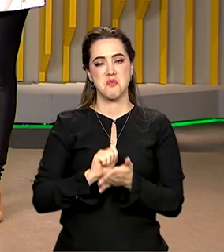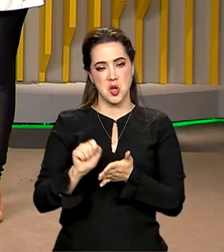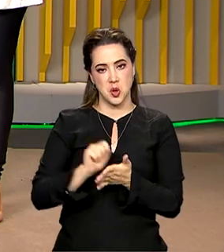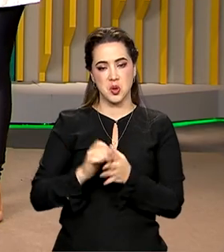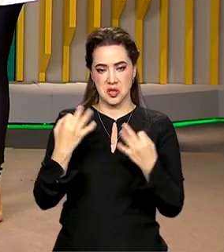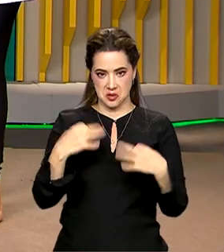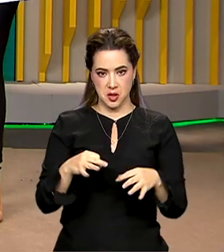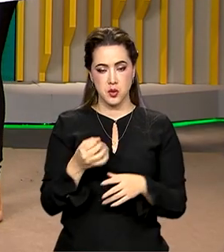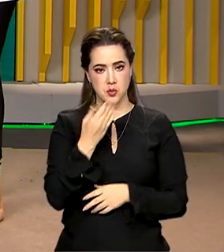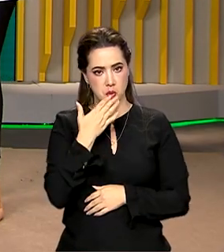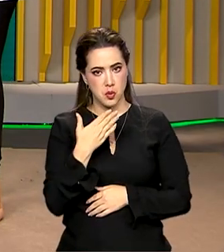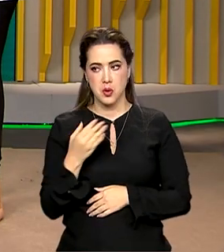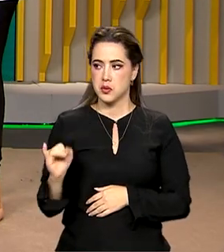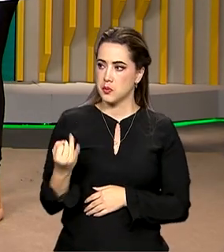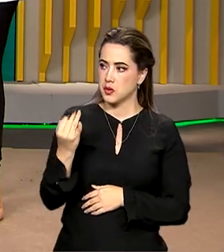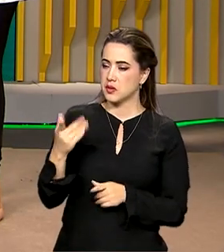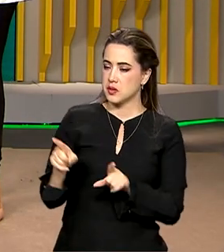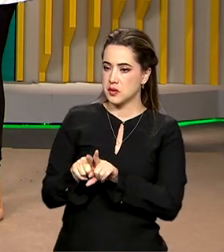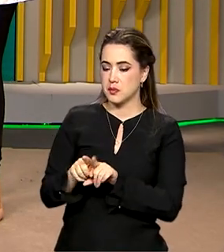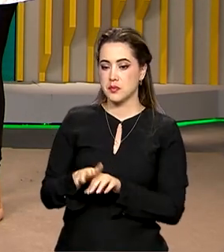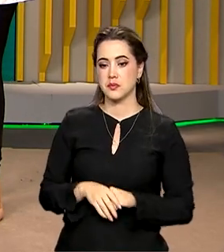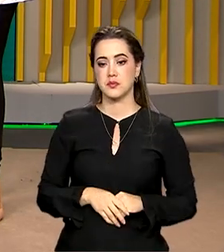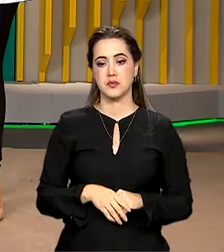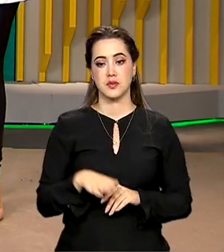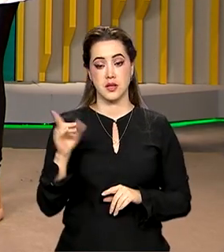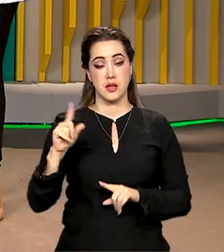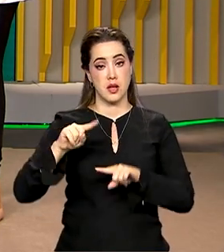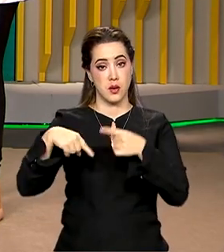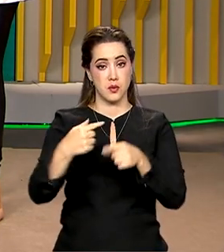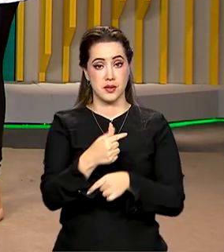Sim, boas dicas e grandes oportunidades. É isso, esse quadro volta semana que vem. Semana que vem. Obrigado.